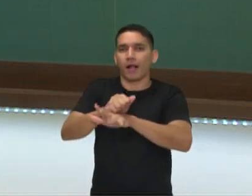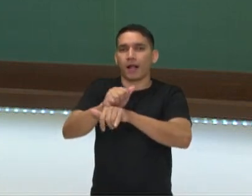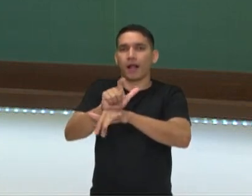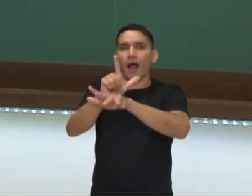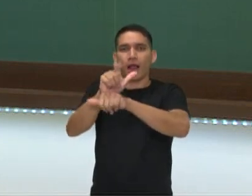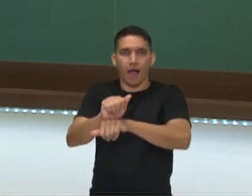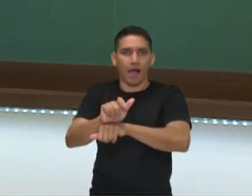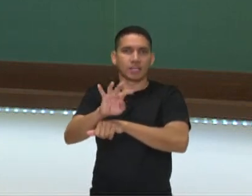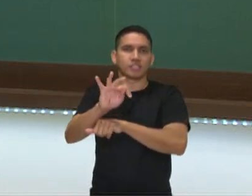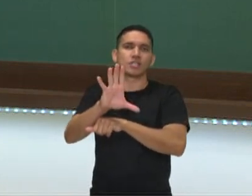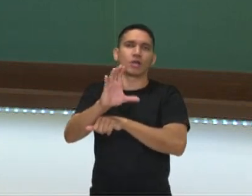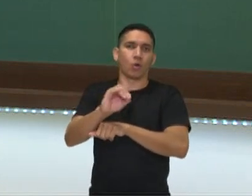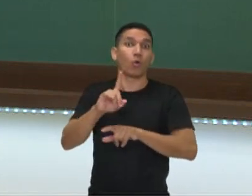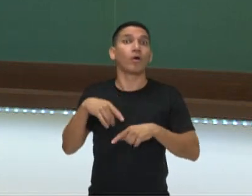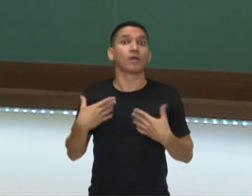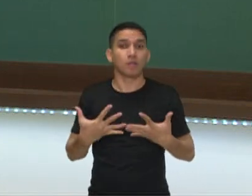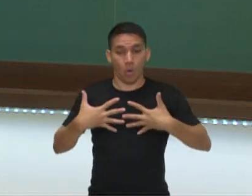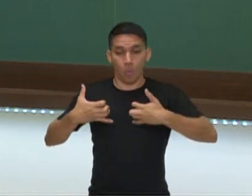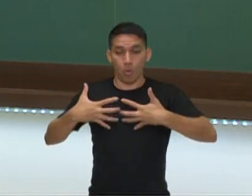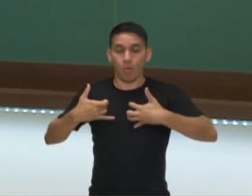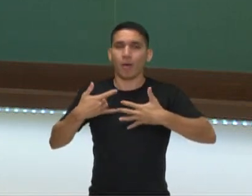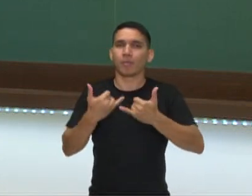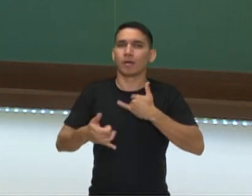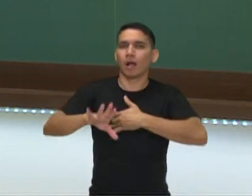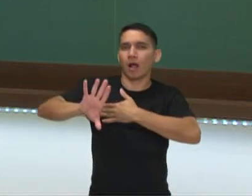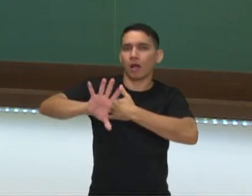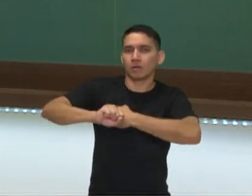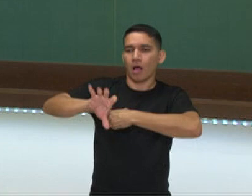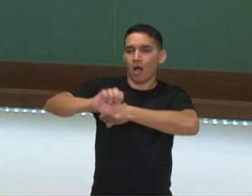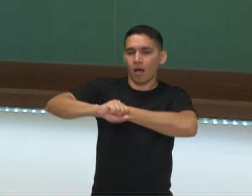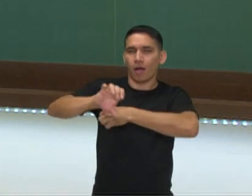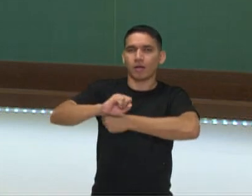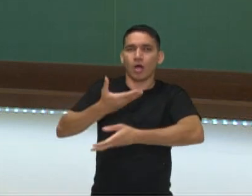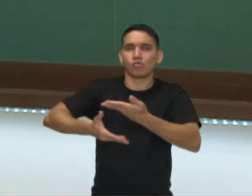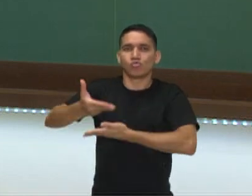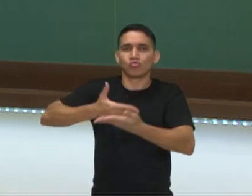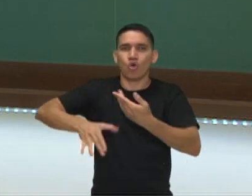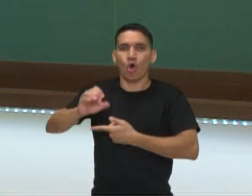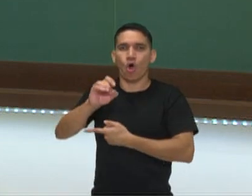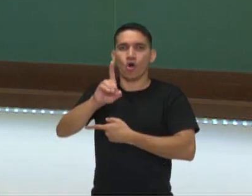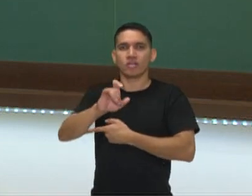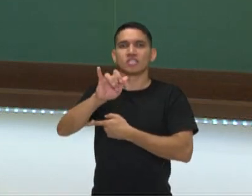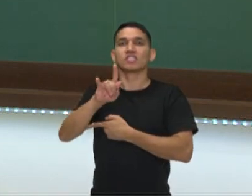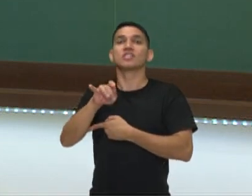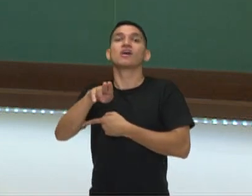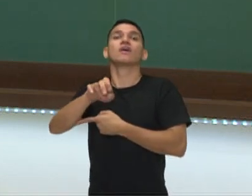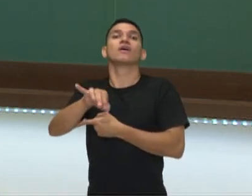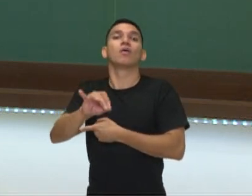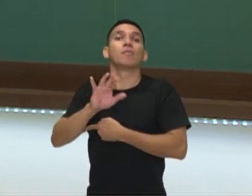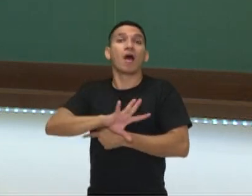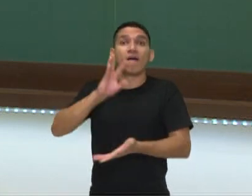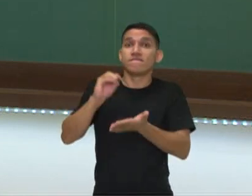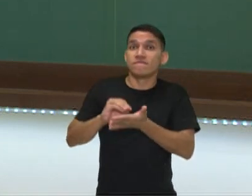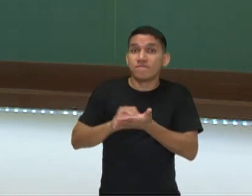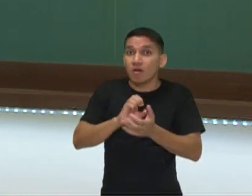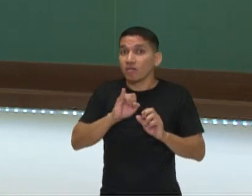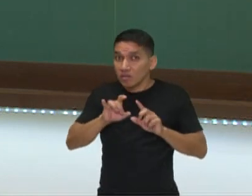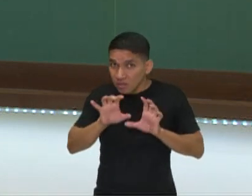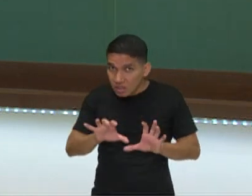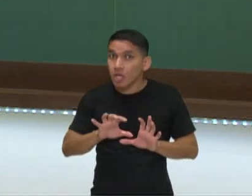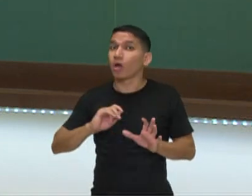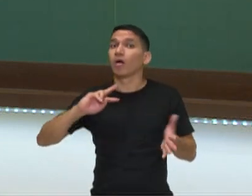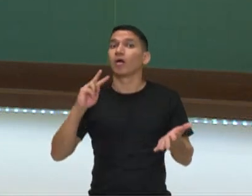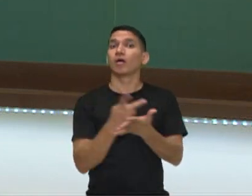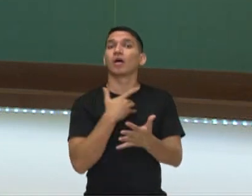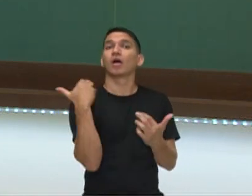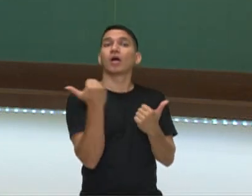músculo, ele respira, né? Por respiração aeróbica, utilizando oxigênio. Mas na falta, no excesso de atividade, entra em